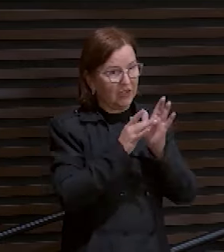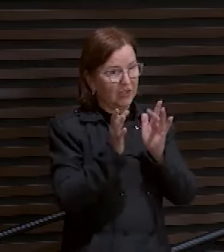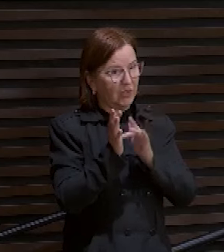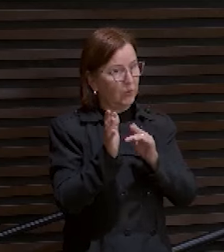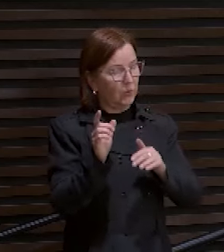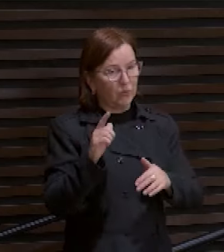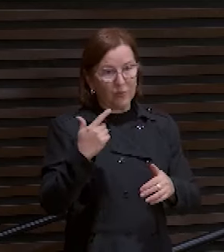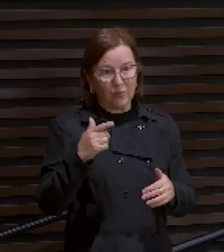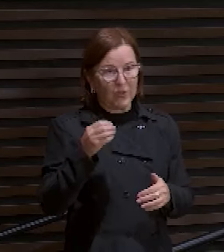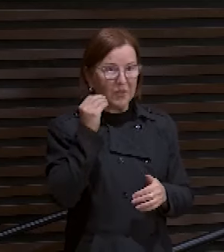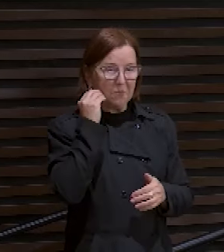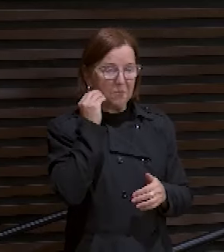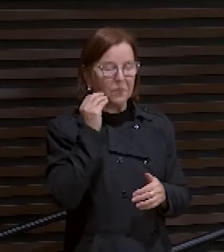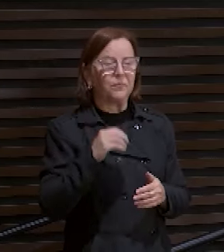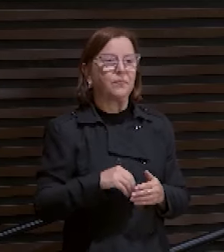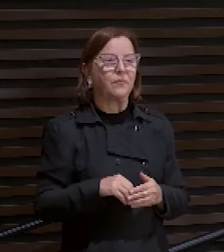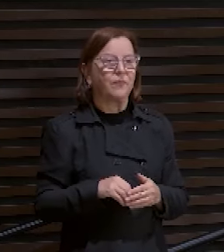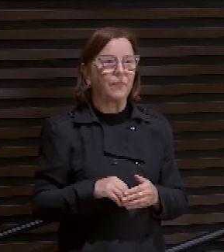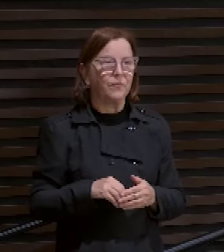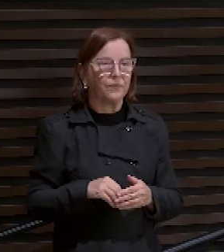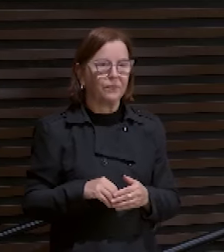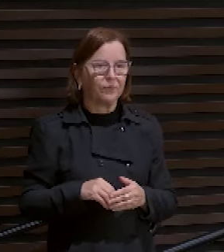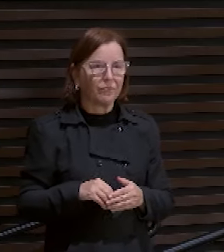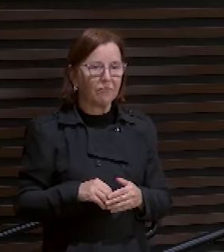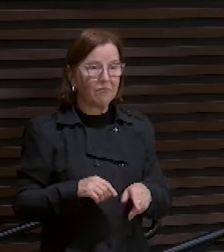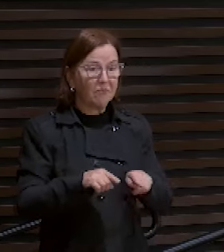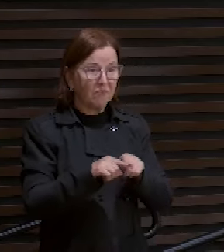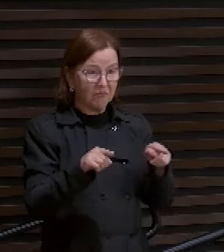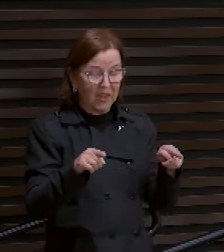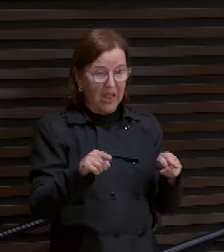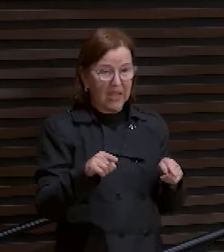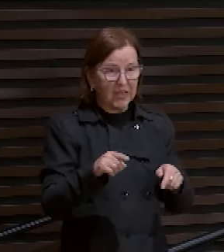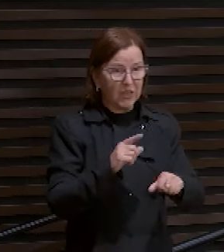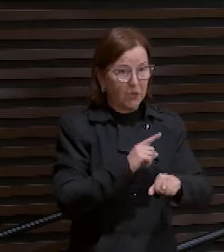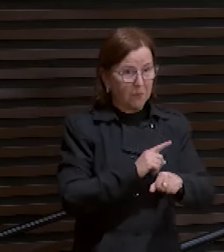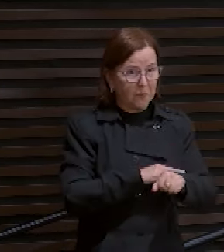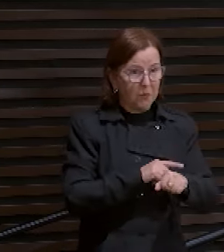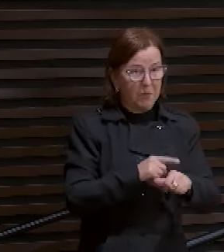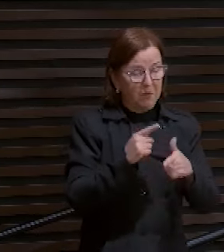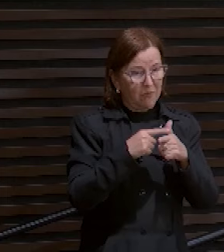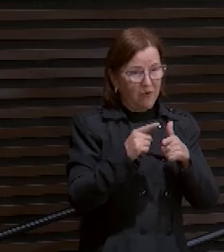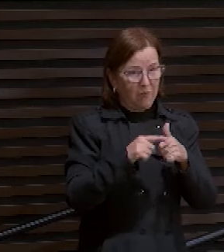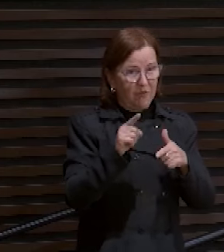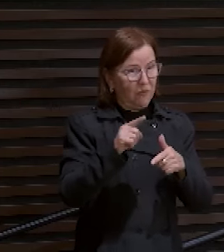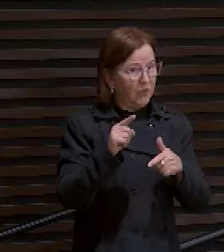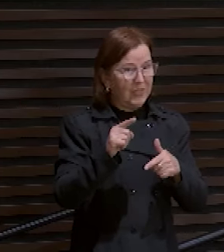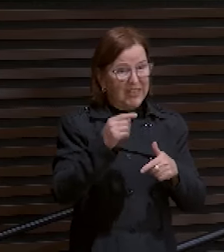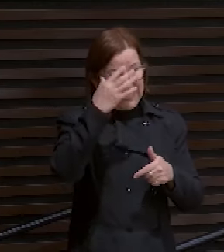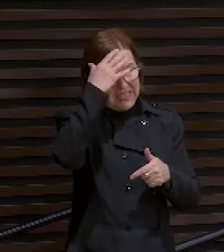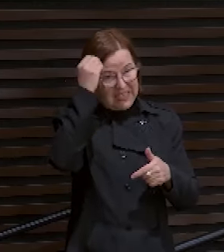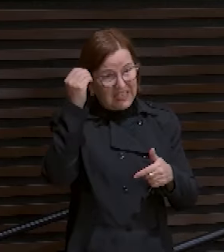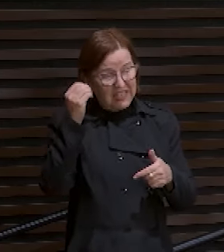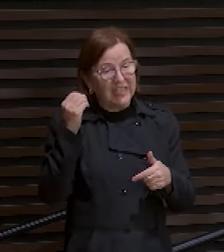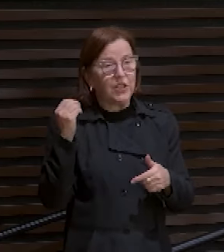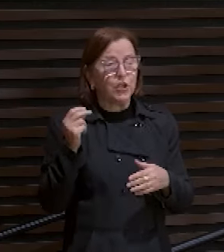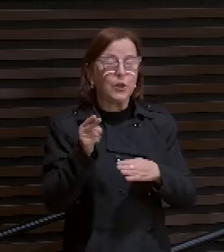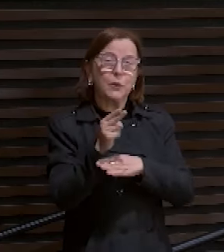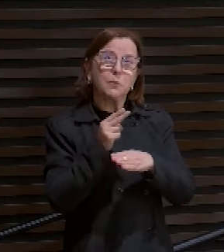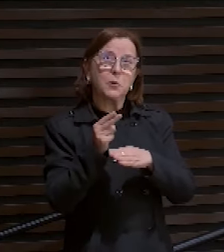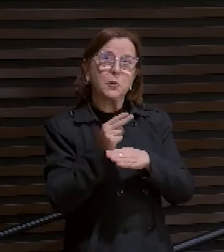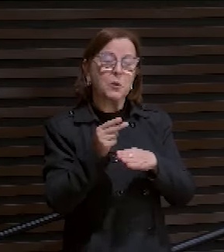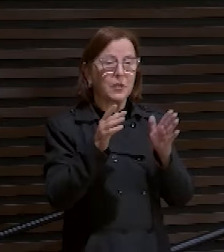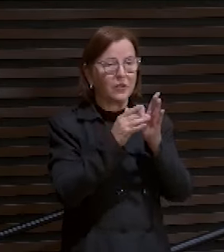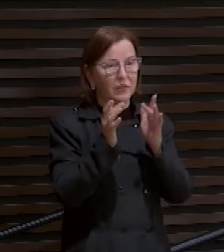dá tiro para todo lado e esquece de correr para o trono da graça. Onde você tem graça, misericórdia e socorro. Aí você vai lá pedir